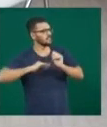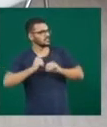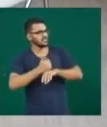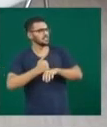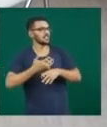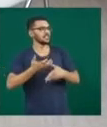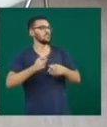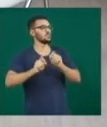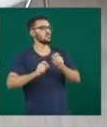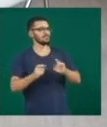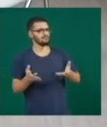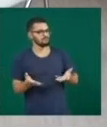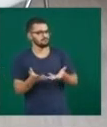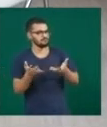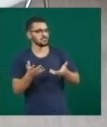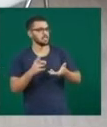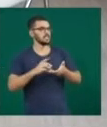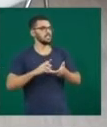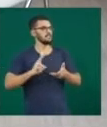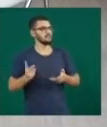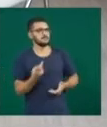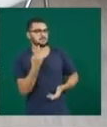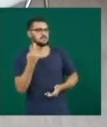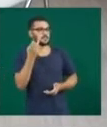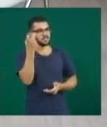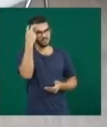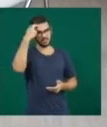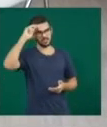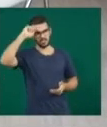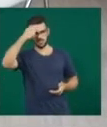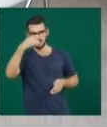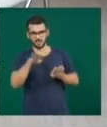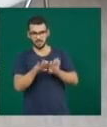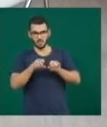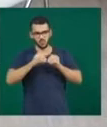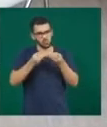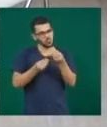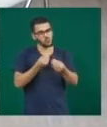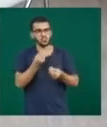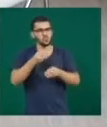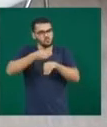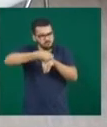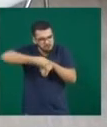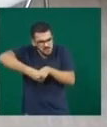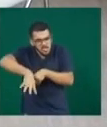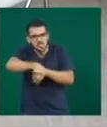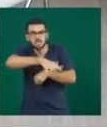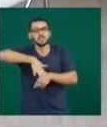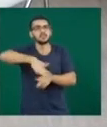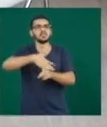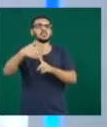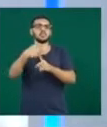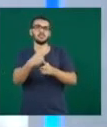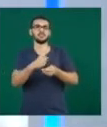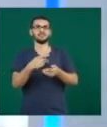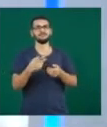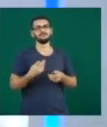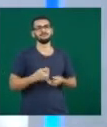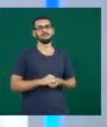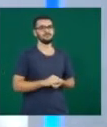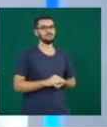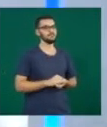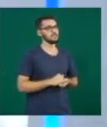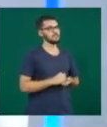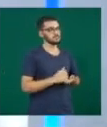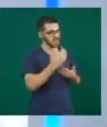valorização da cultura negra e principalmente nessa reprodução dessa identidade para toda a sociedade, não mesmo? Obrigado, senhor, pela presença. Obrigado, eu que